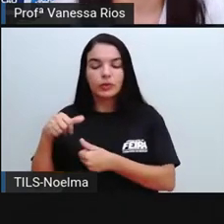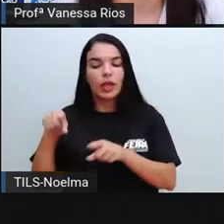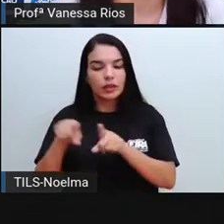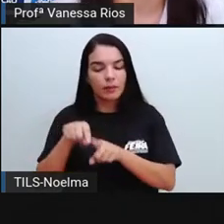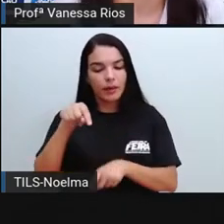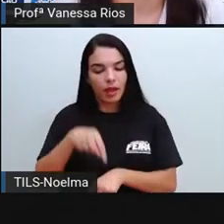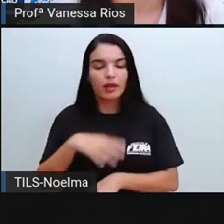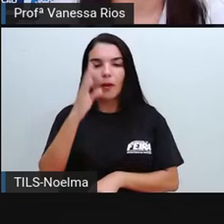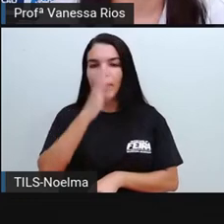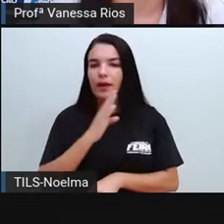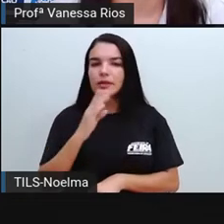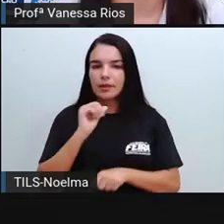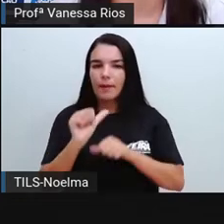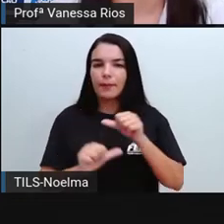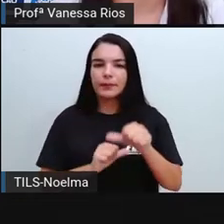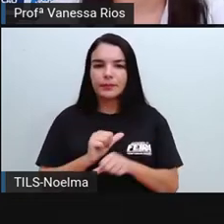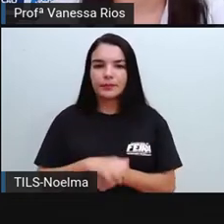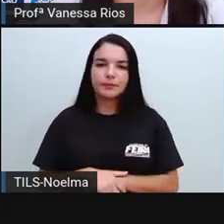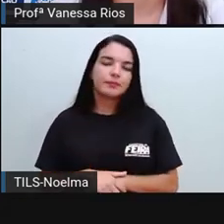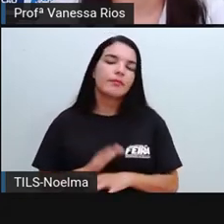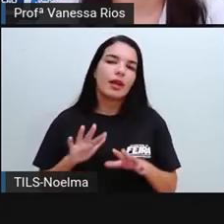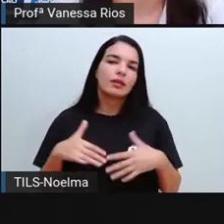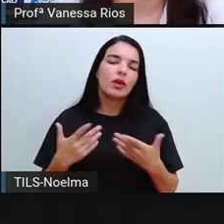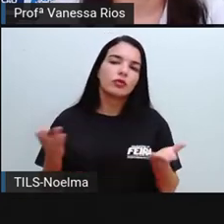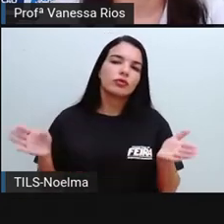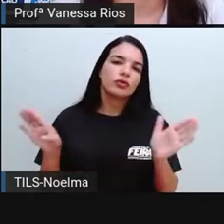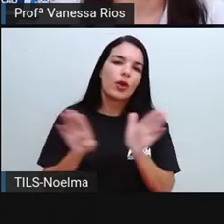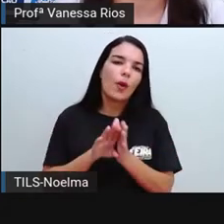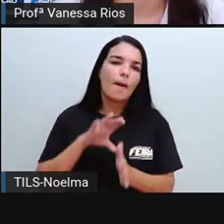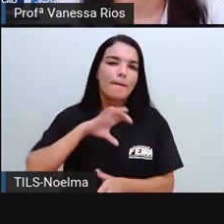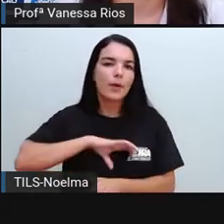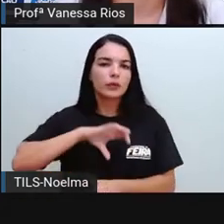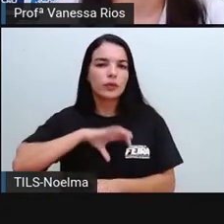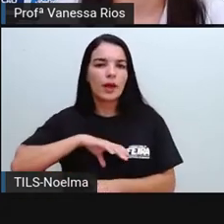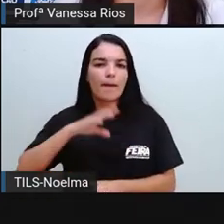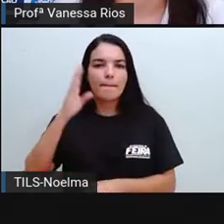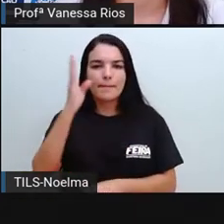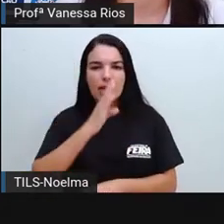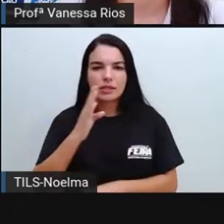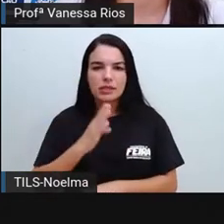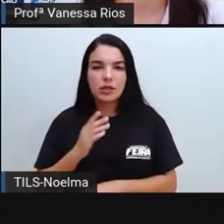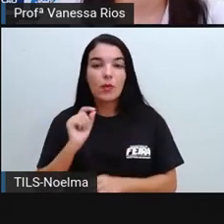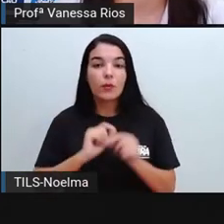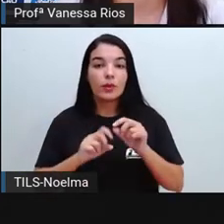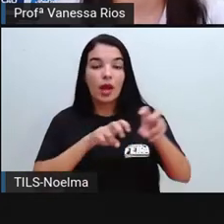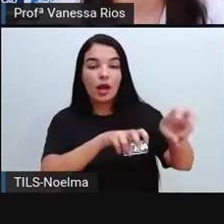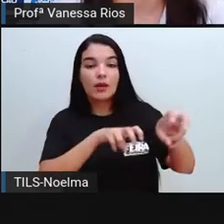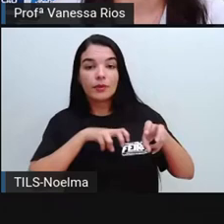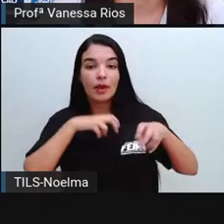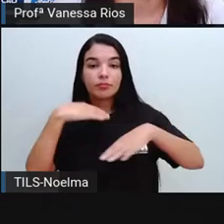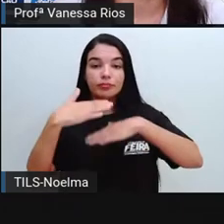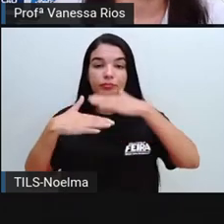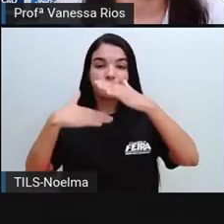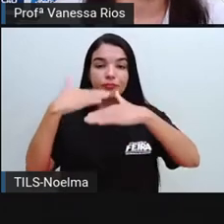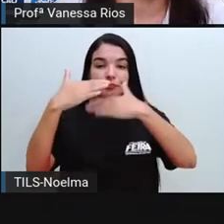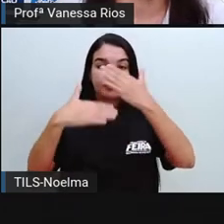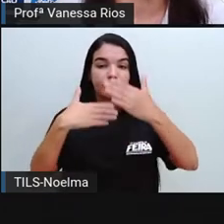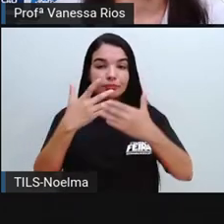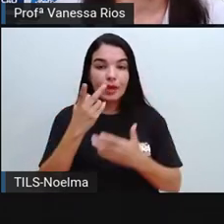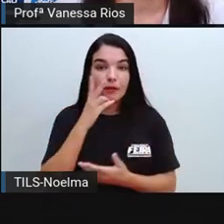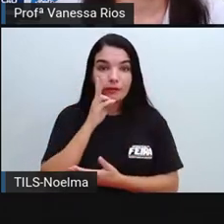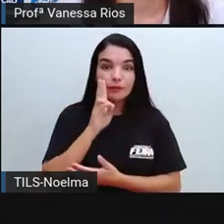né, e aqui não foi diferente. Então, desde a chegada dos portugueses ao Brasil, a agricultura brasileira se desenvolveu de maneira